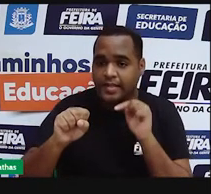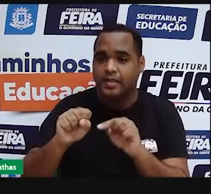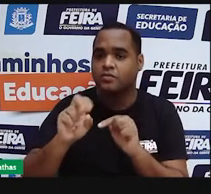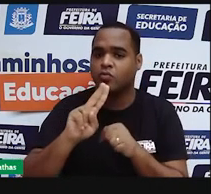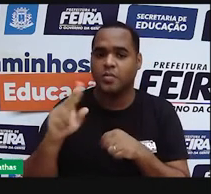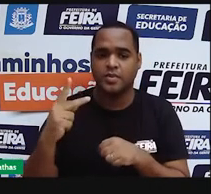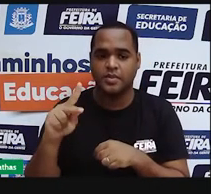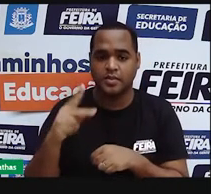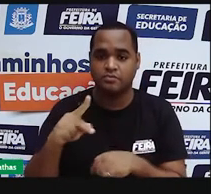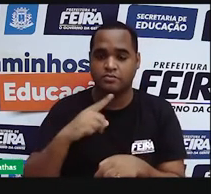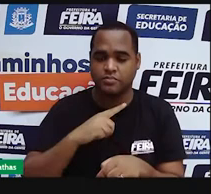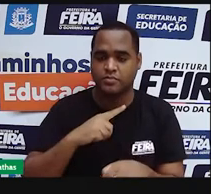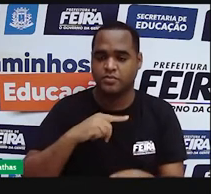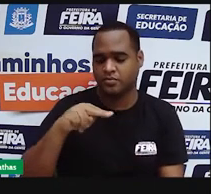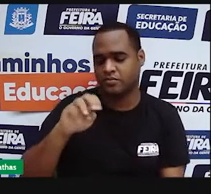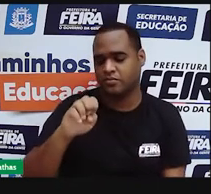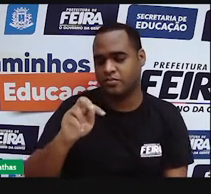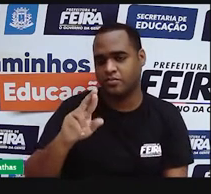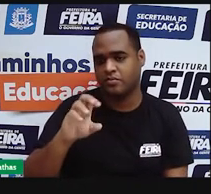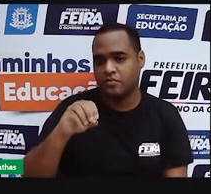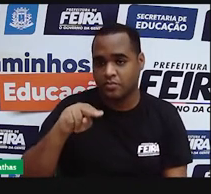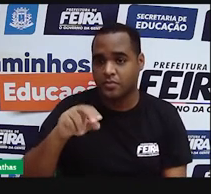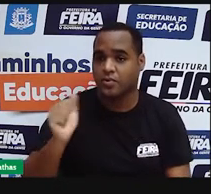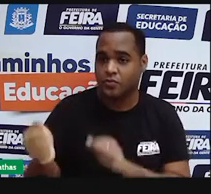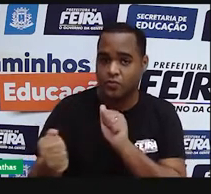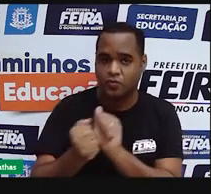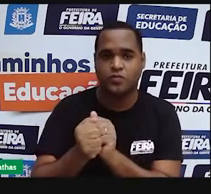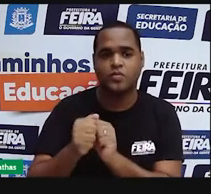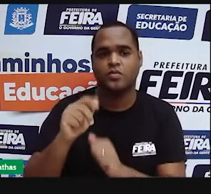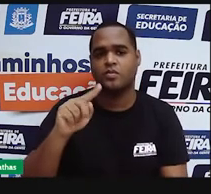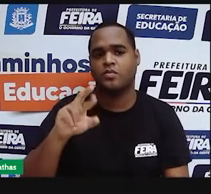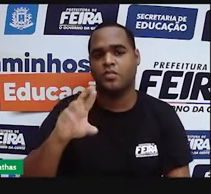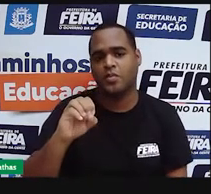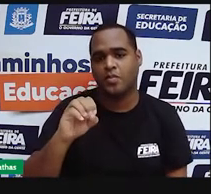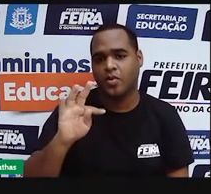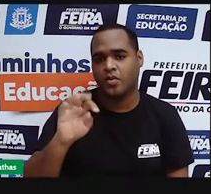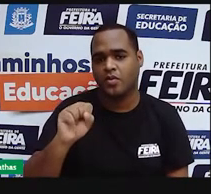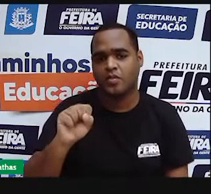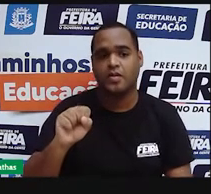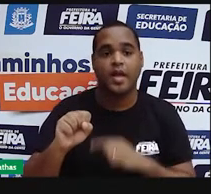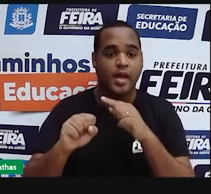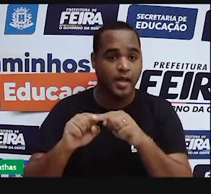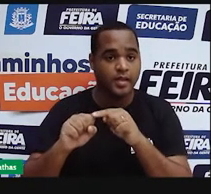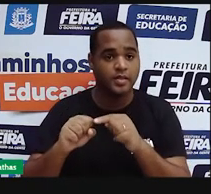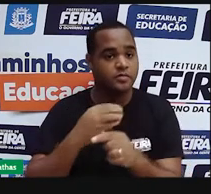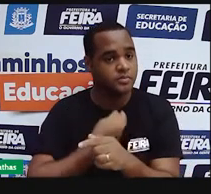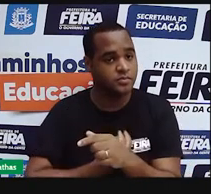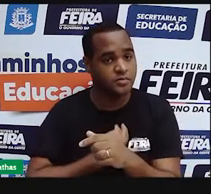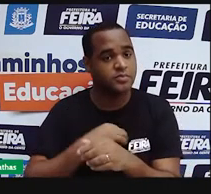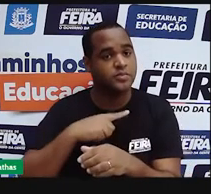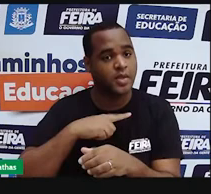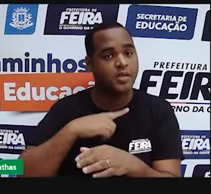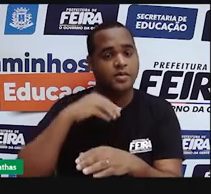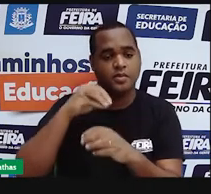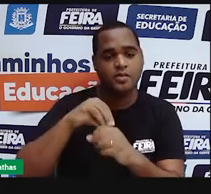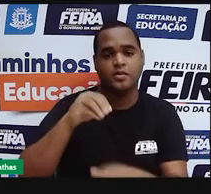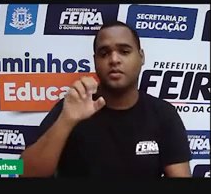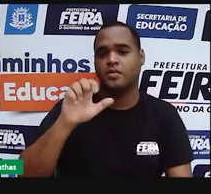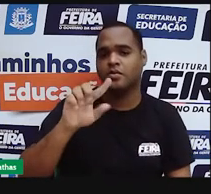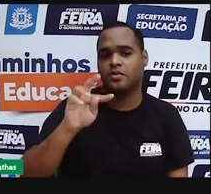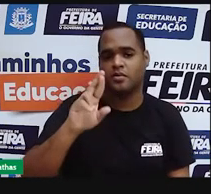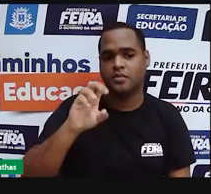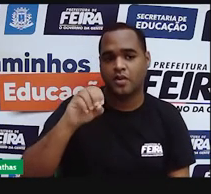estão aqui no núcleo do átomo junto com os prótons e na eletrosfera ficam os elétrons que têm carga